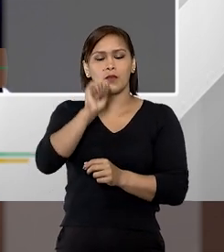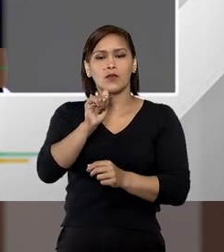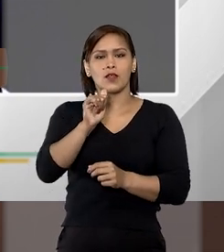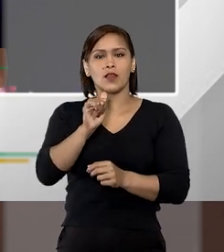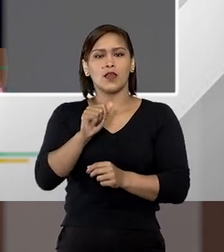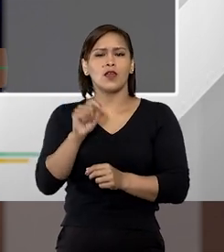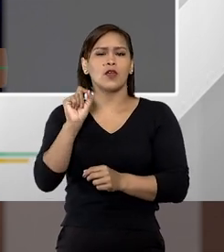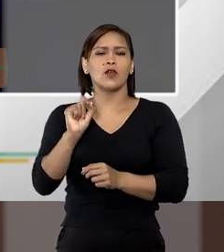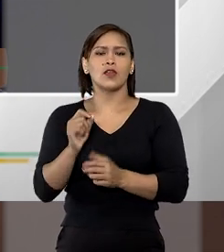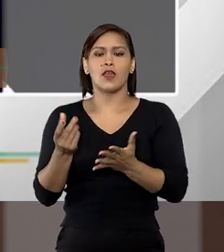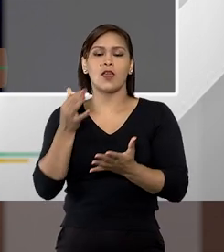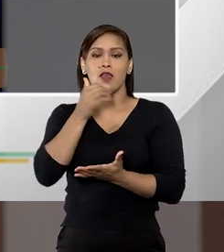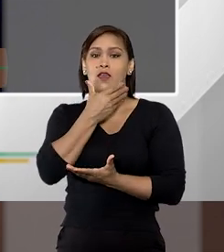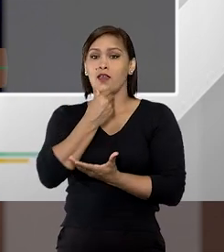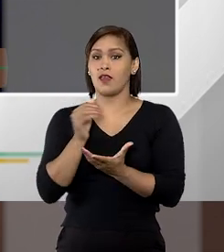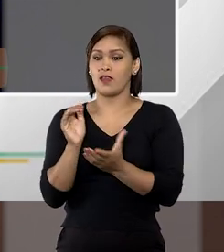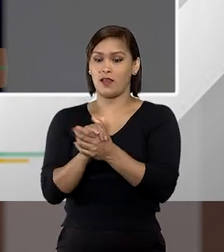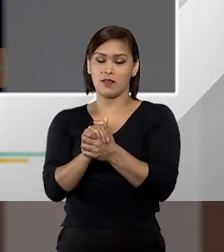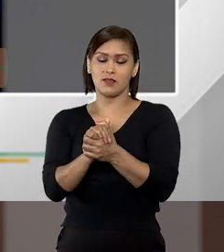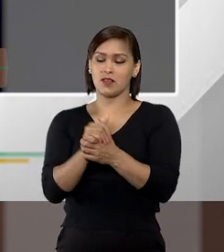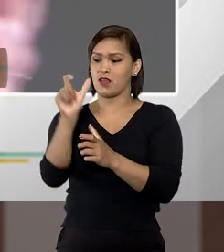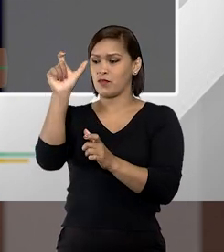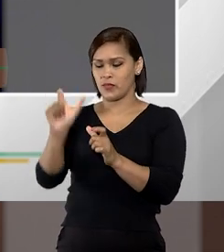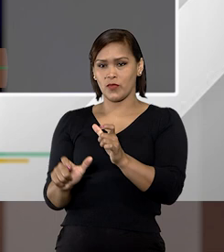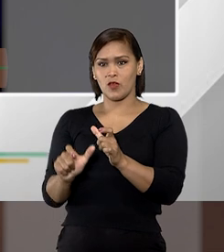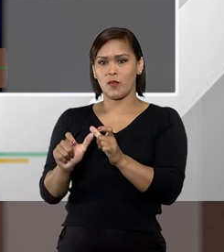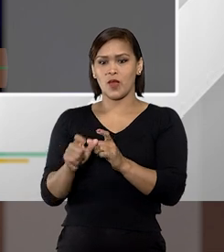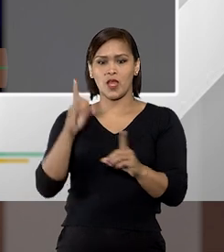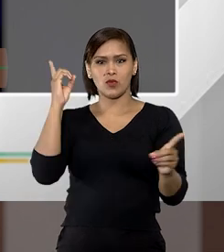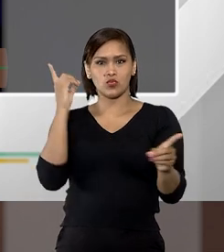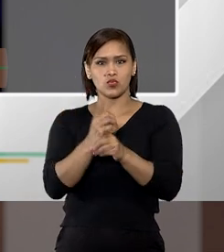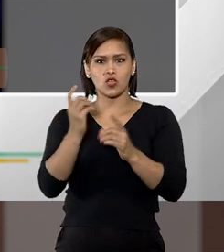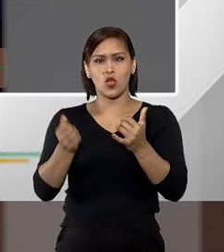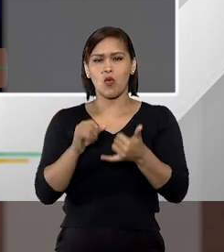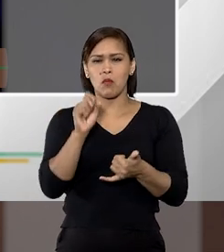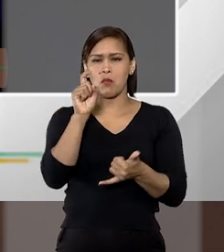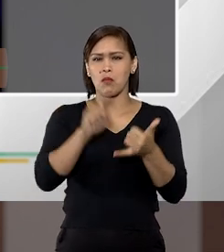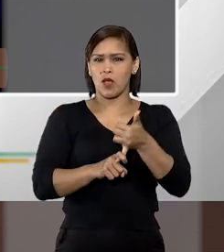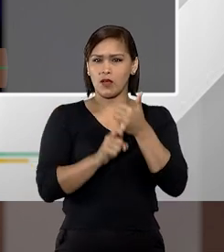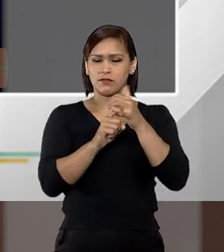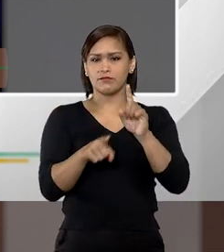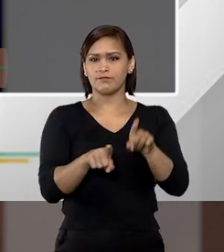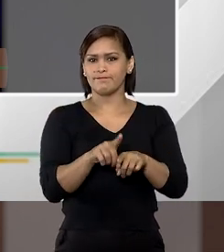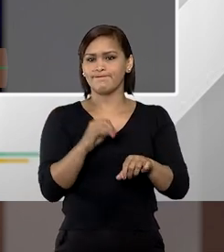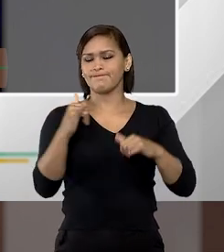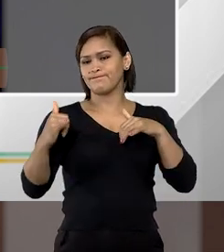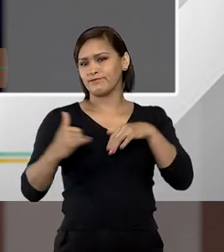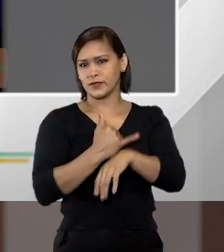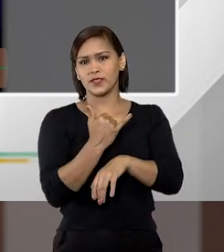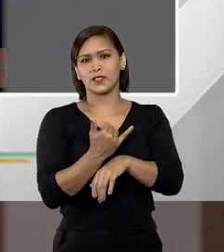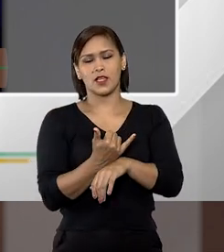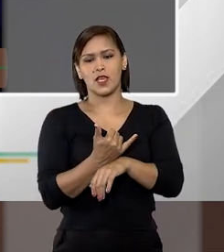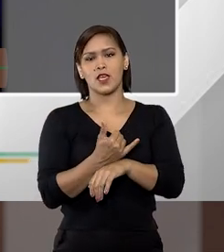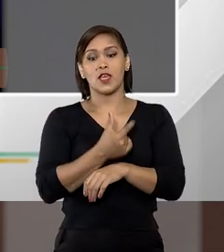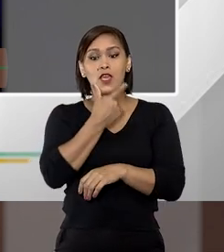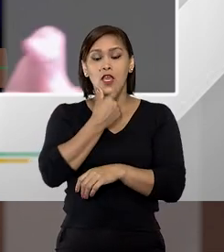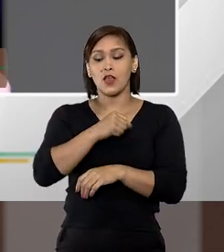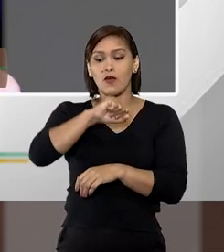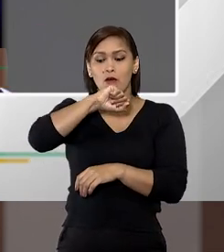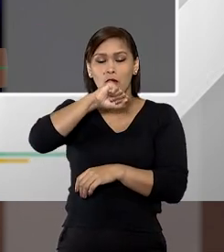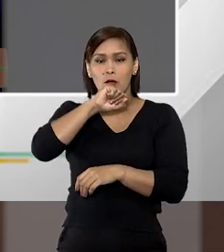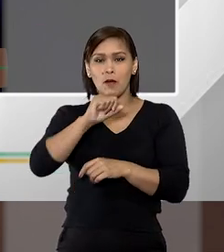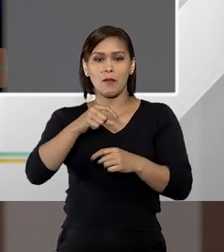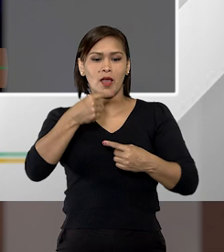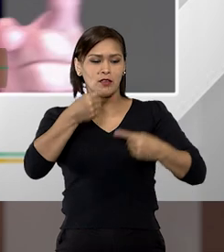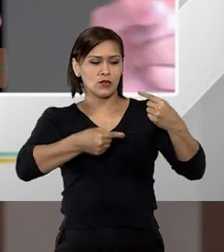era casada com um rapaz, esse rapaz descobriu a traição dessa mulher e o pai dele, o pai dele, numa